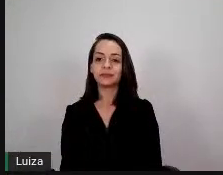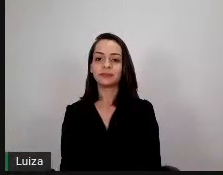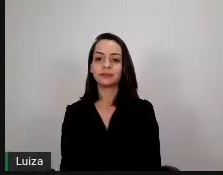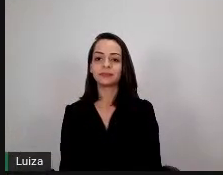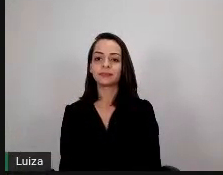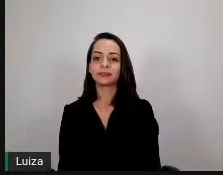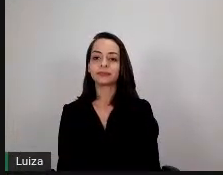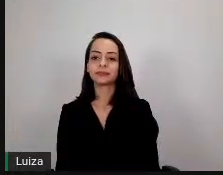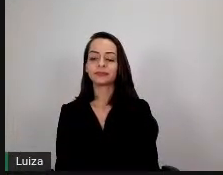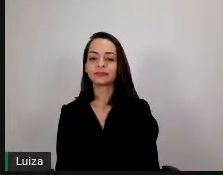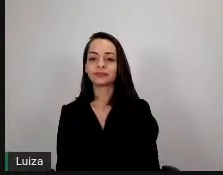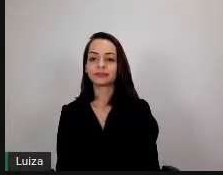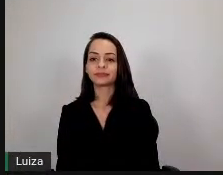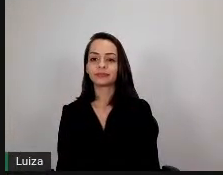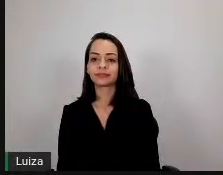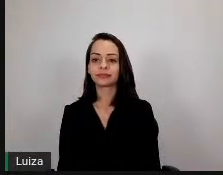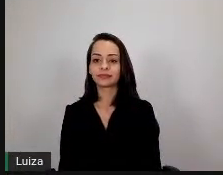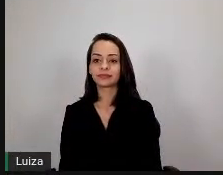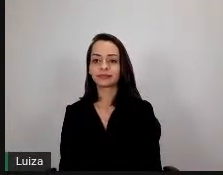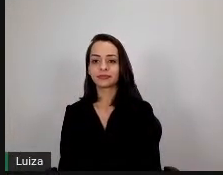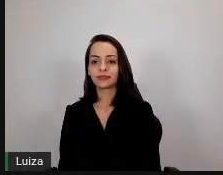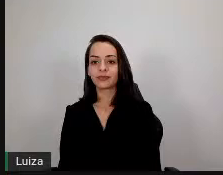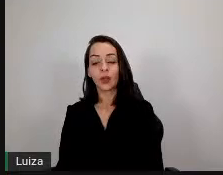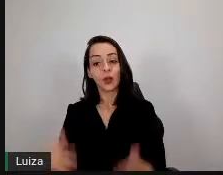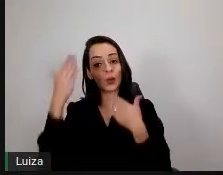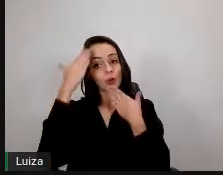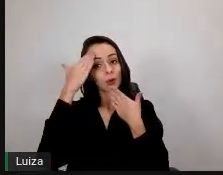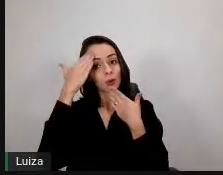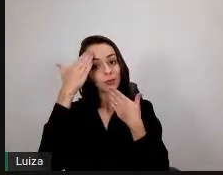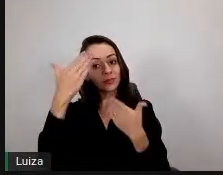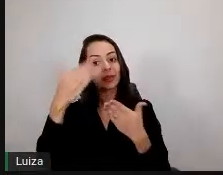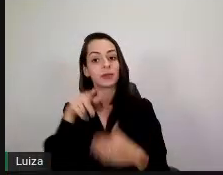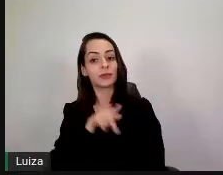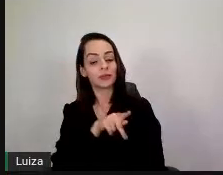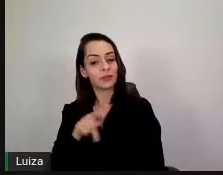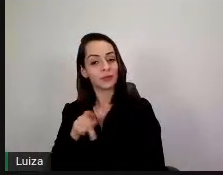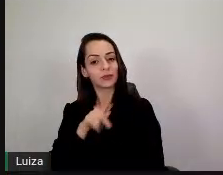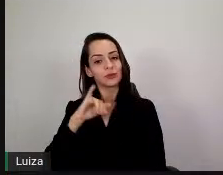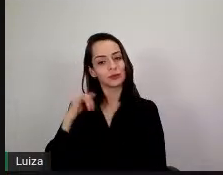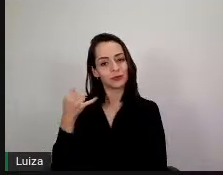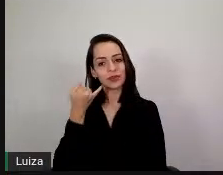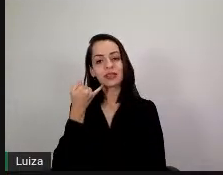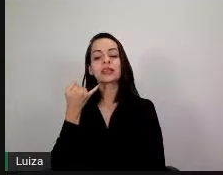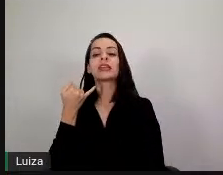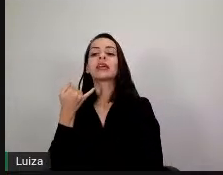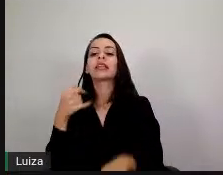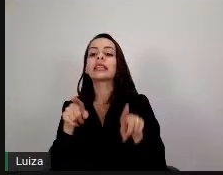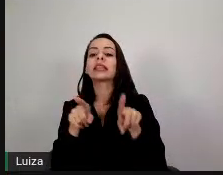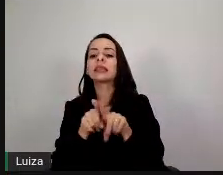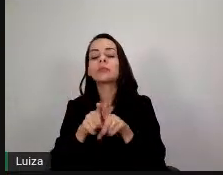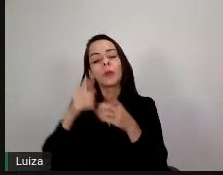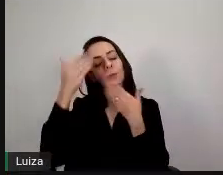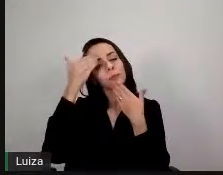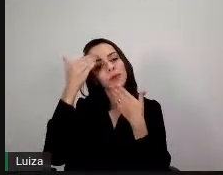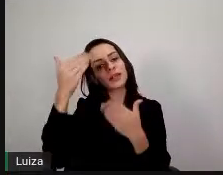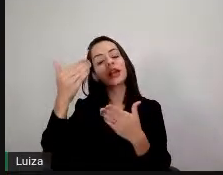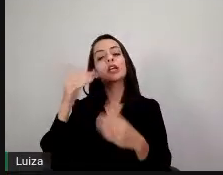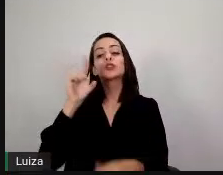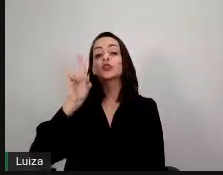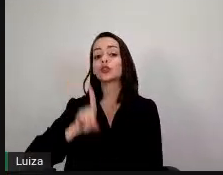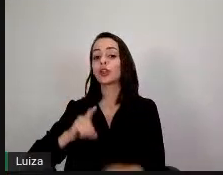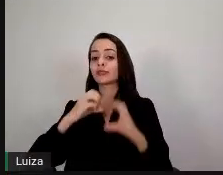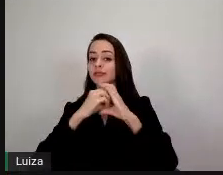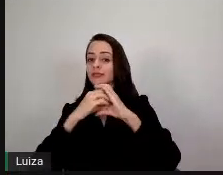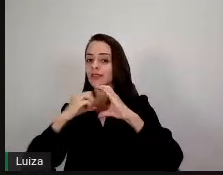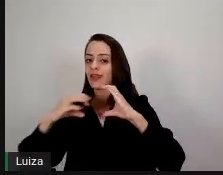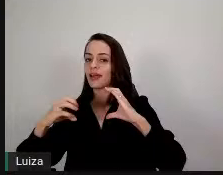Obrigado, professora Joaquina, reitora desta instituição de ensino. Agradecemos também a diretora do CEAD, professora Luciana Guzmão,